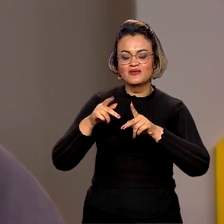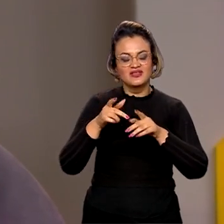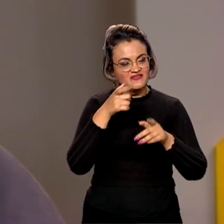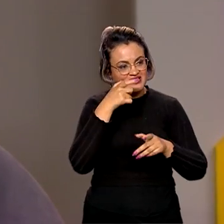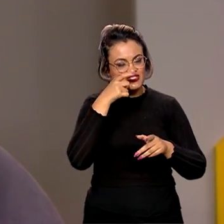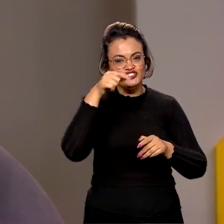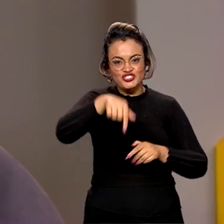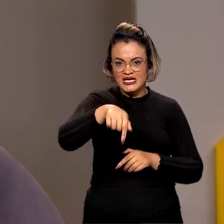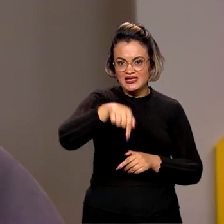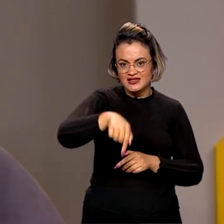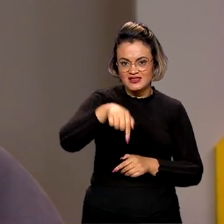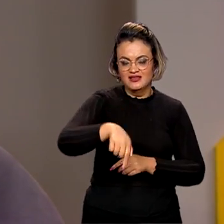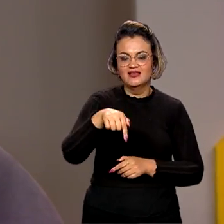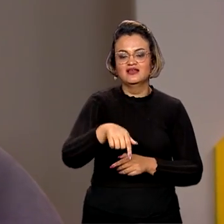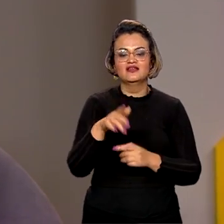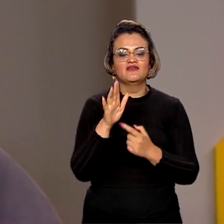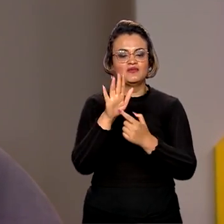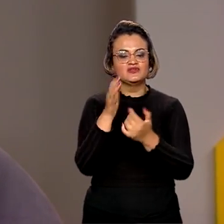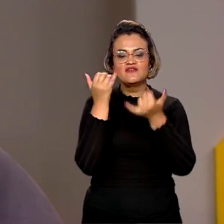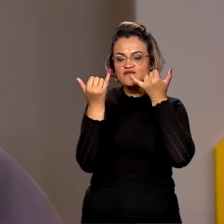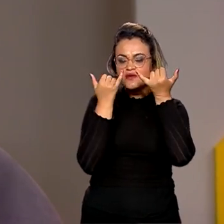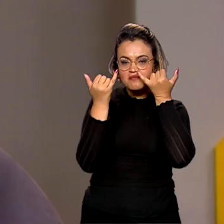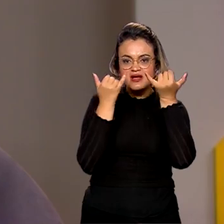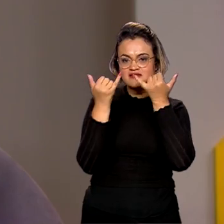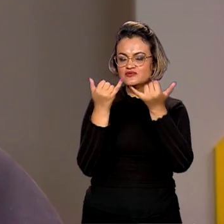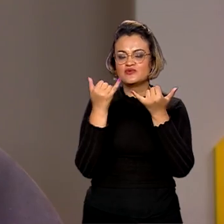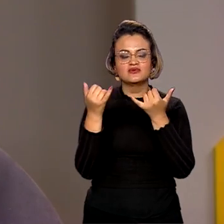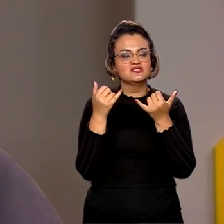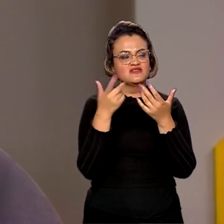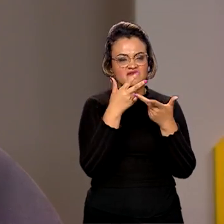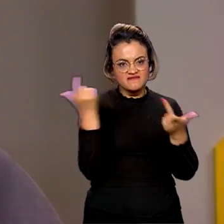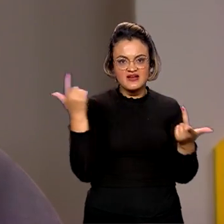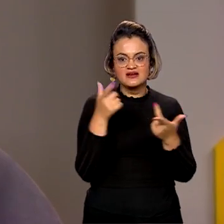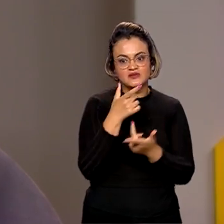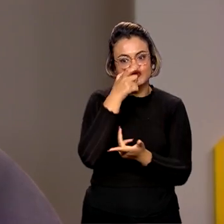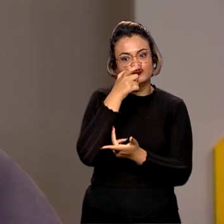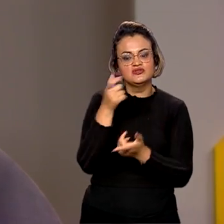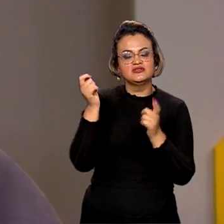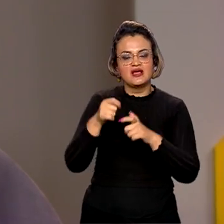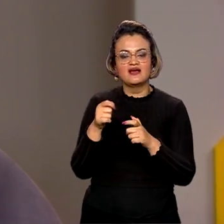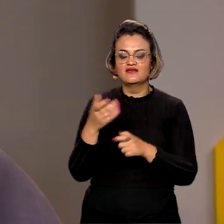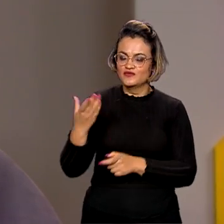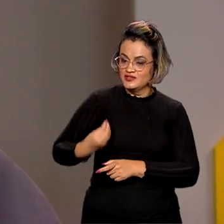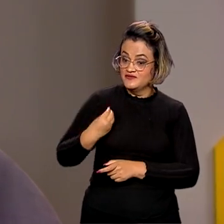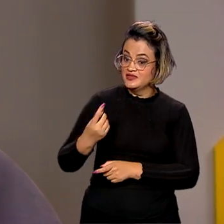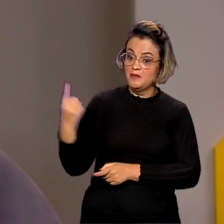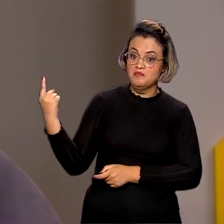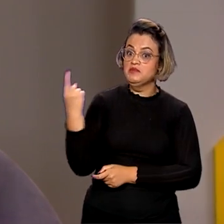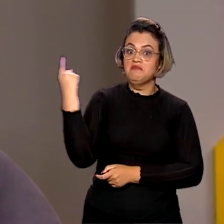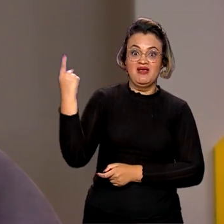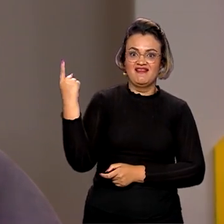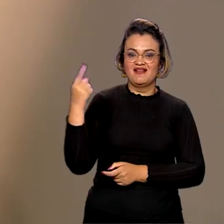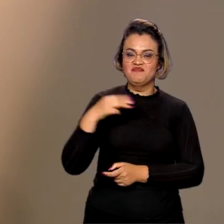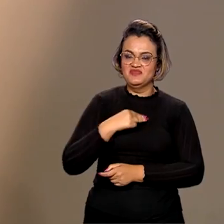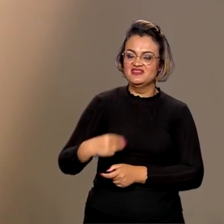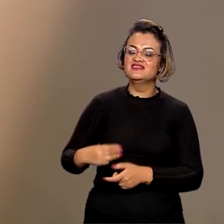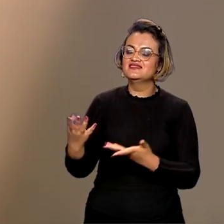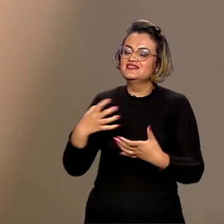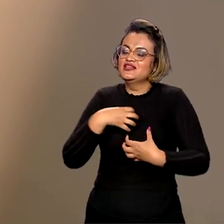aí, que vai trazer informação de qualidade para todo cidadão e começa aqui com a sua presença. Como é esse sentimento?